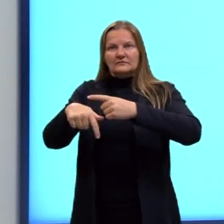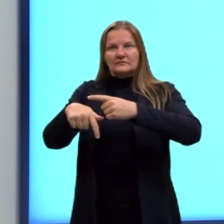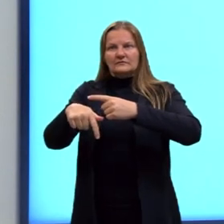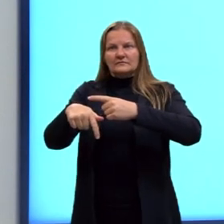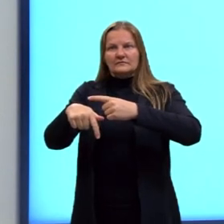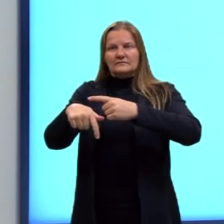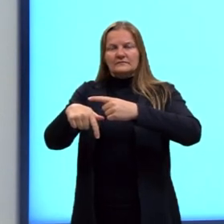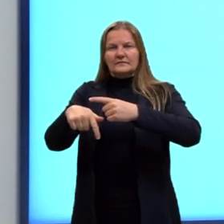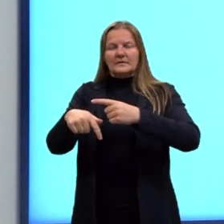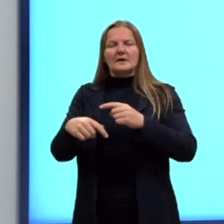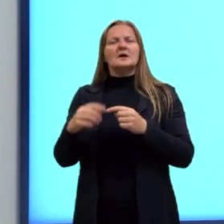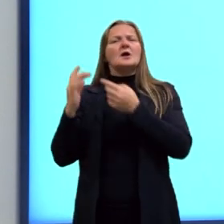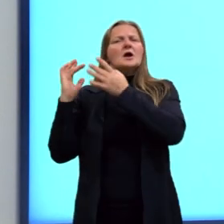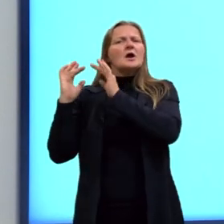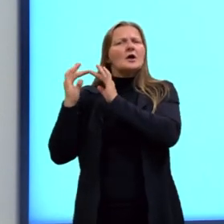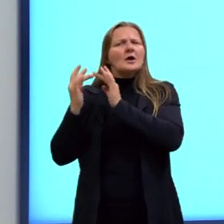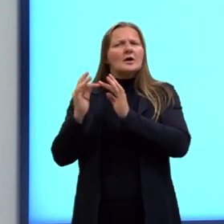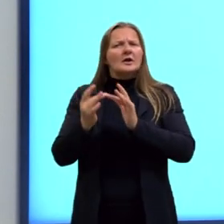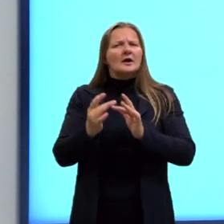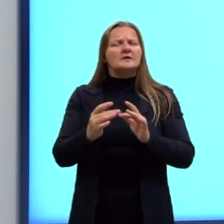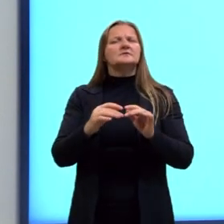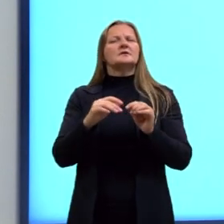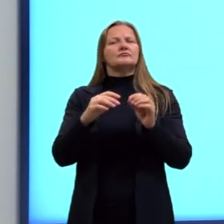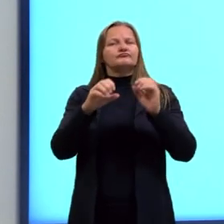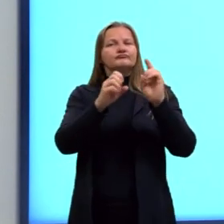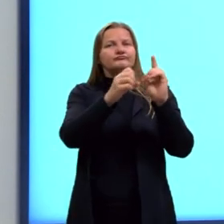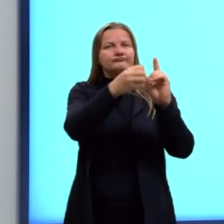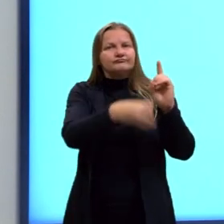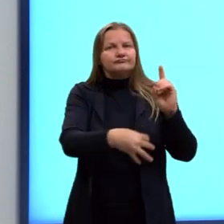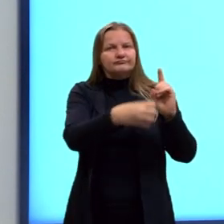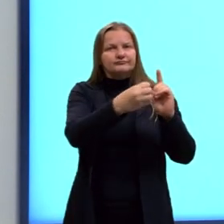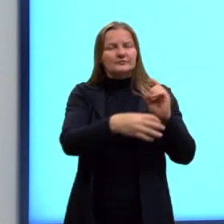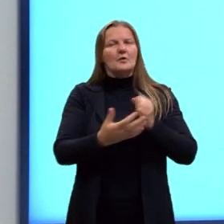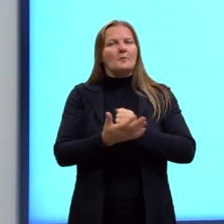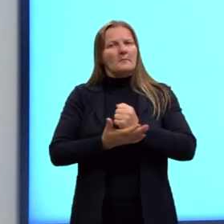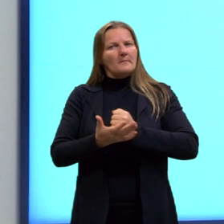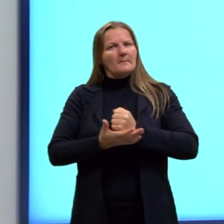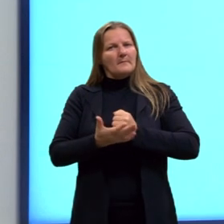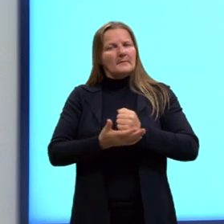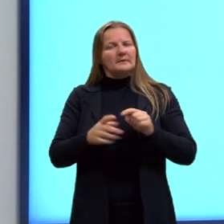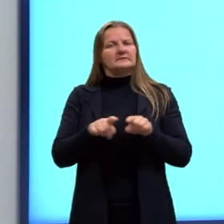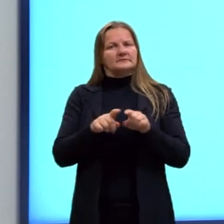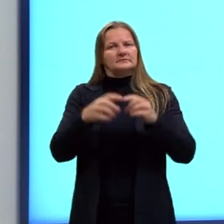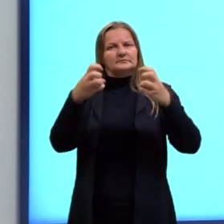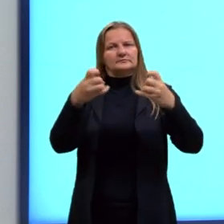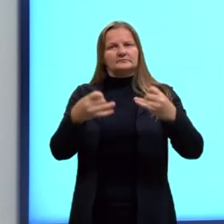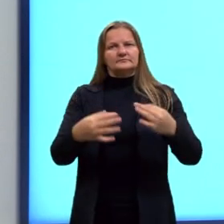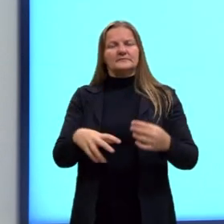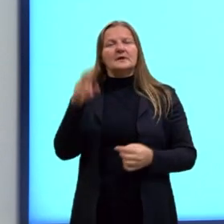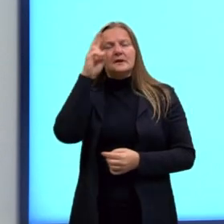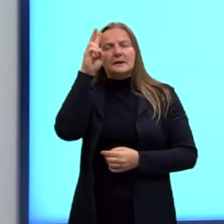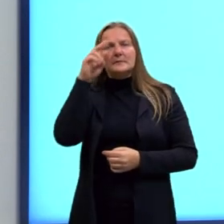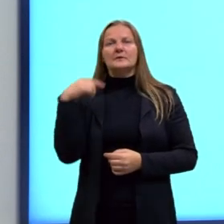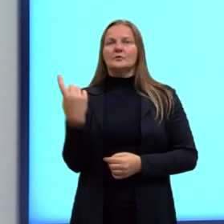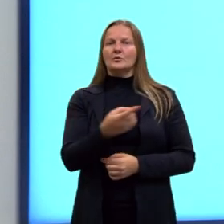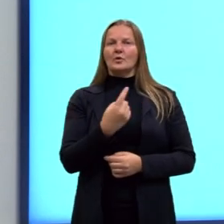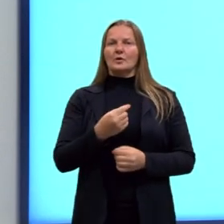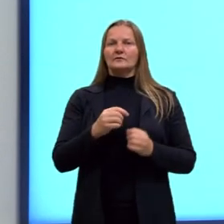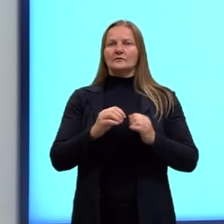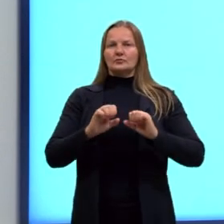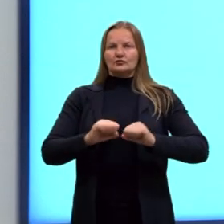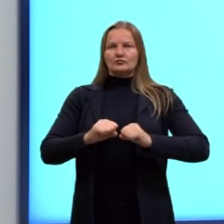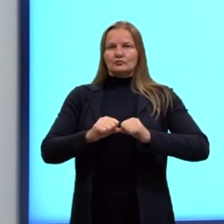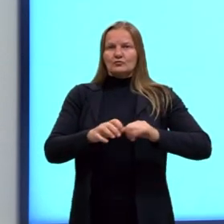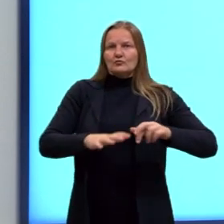definição mais clássica do campo elétrico, mais básica. E, claro, lembrando que como a gente está falando de campo elétrico,